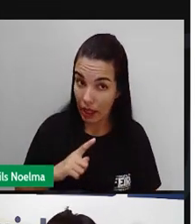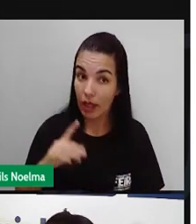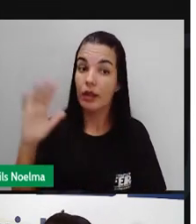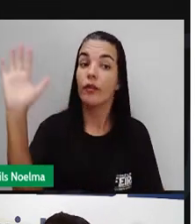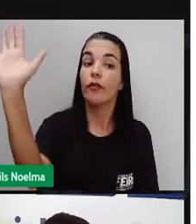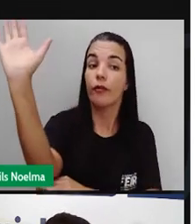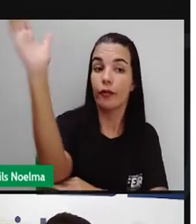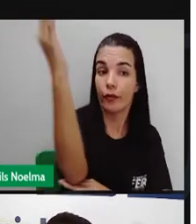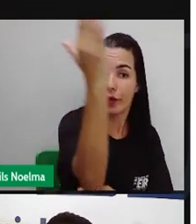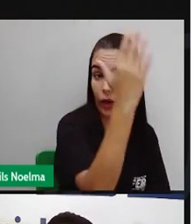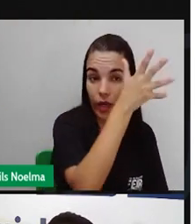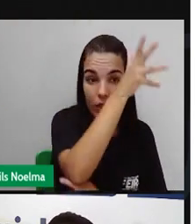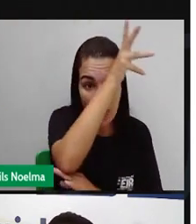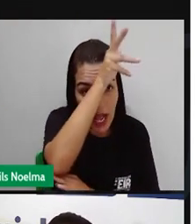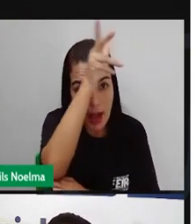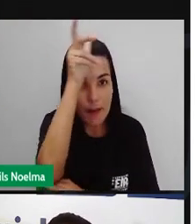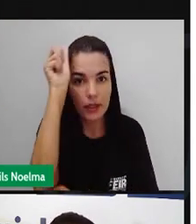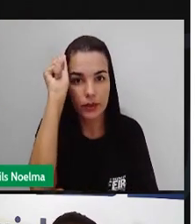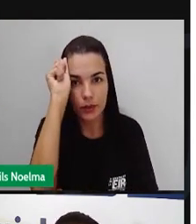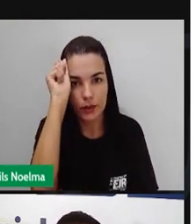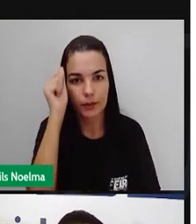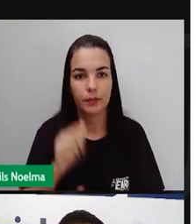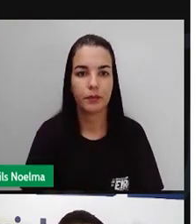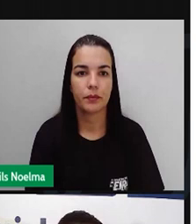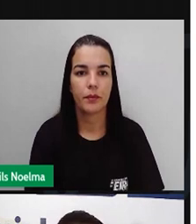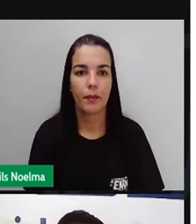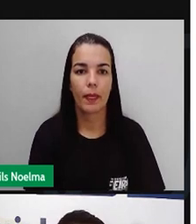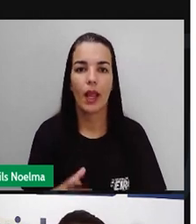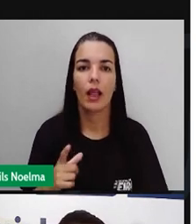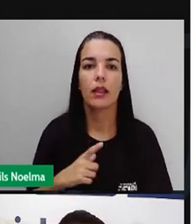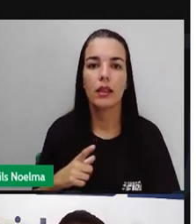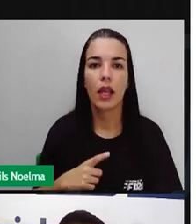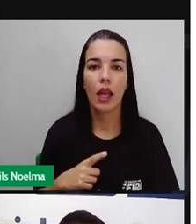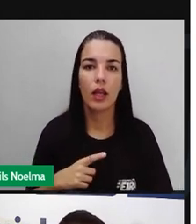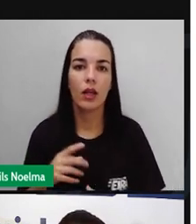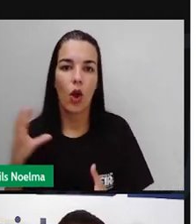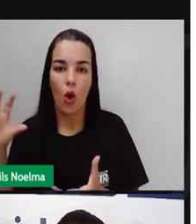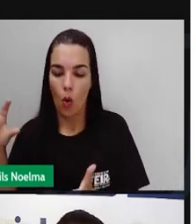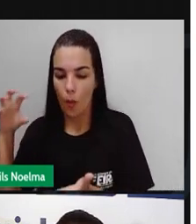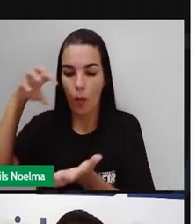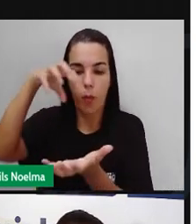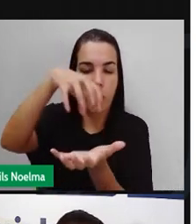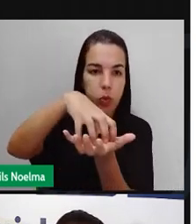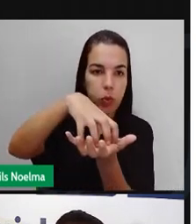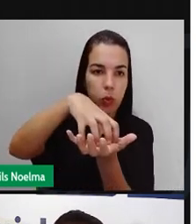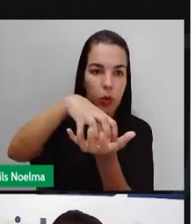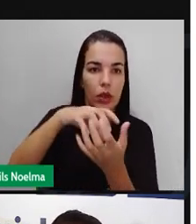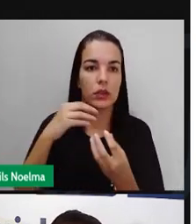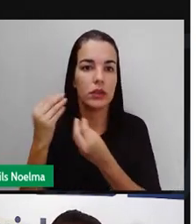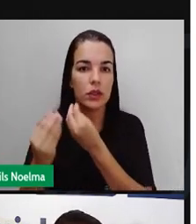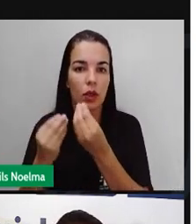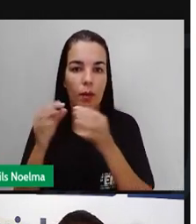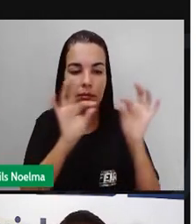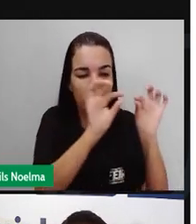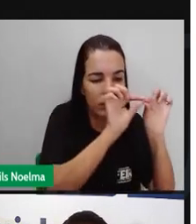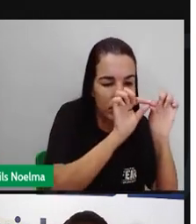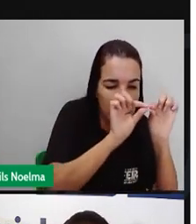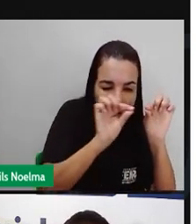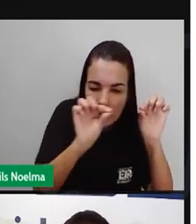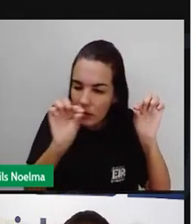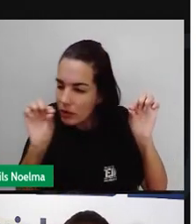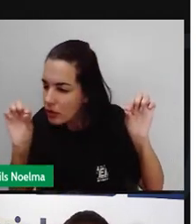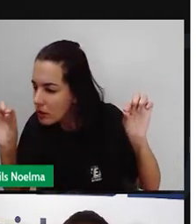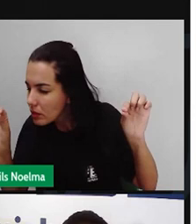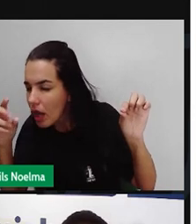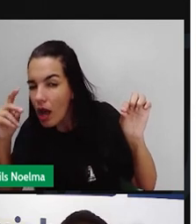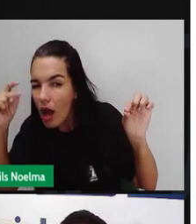é a floresta amazônica. A ocupação da região norte na linha do tempo então aconteceu da seguinte forma.